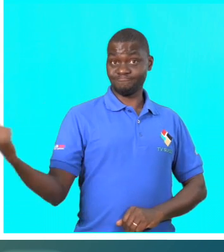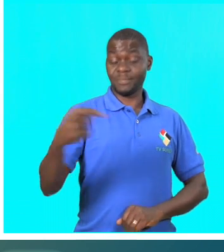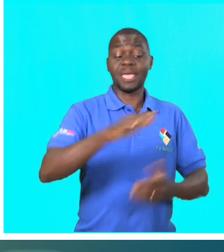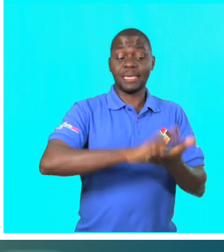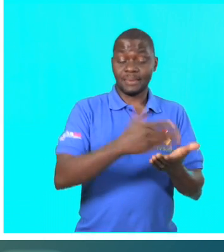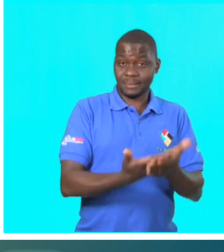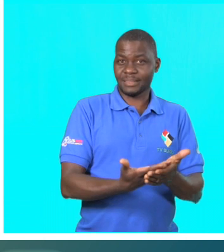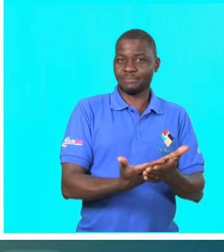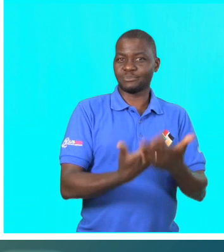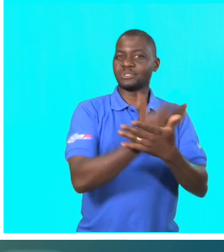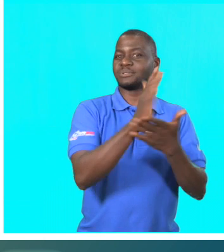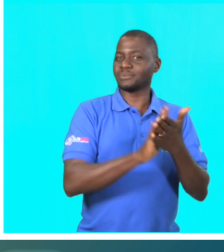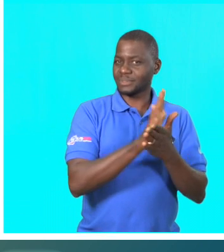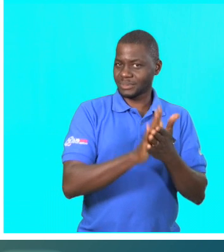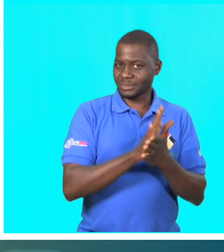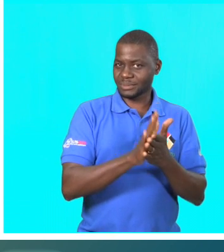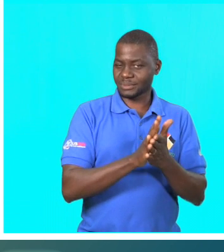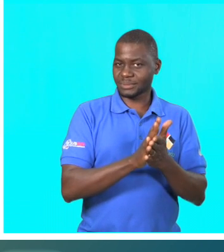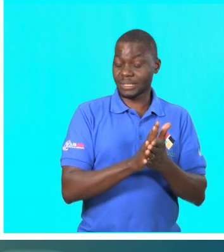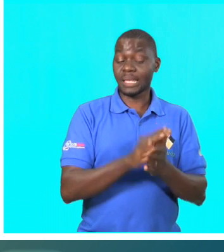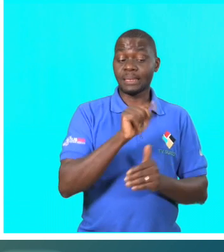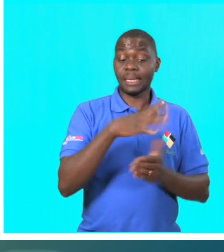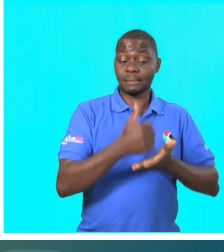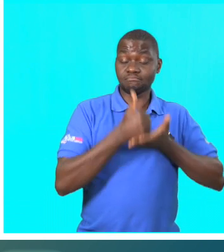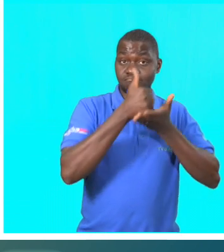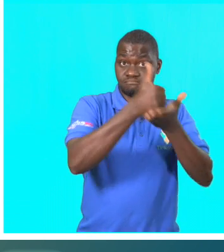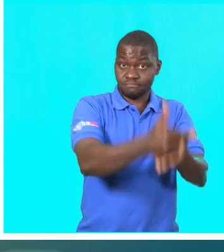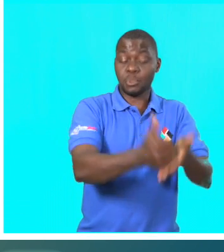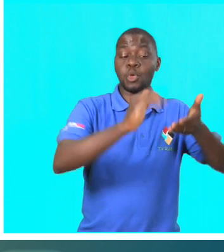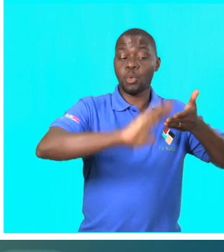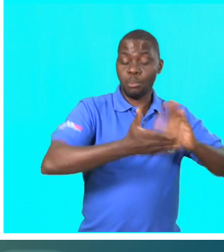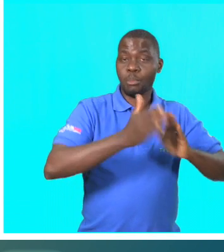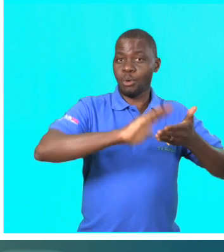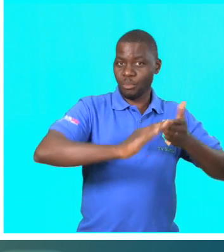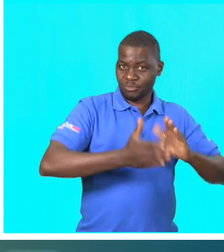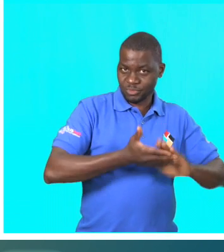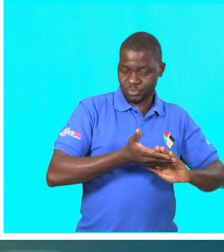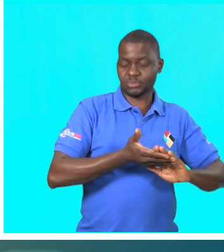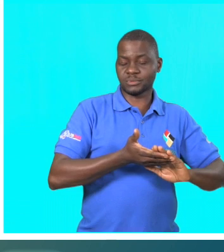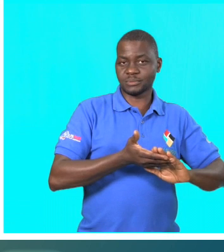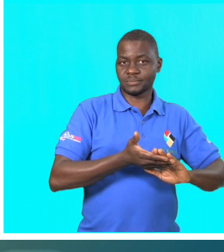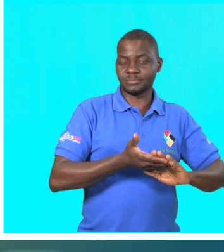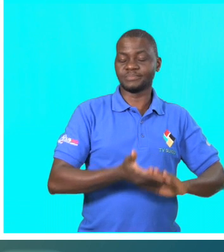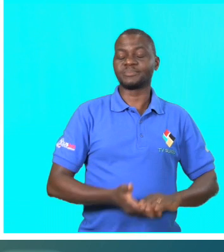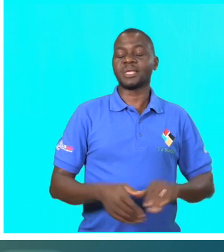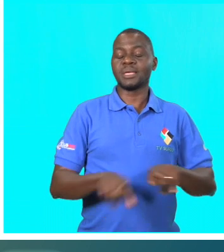que é intérprete de língua de sinais, que vai apoiar, portanto, os professores,